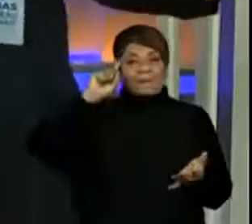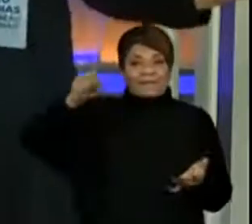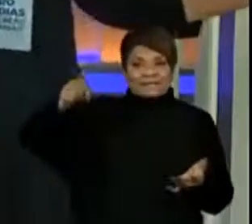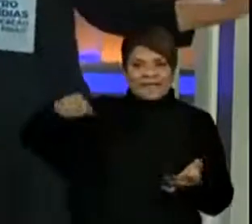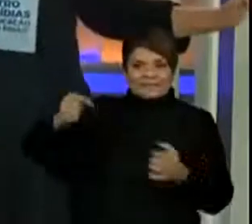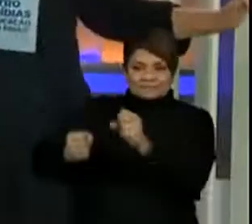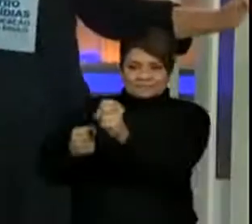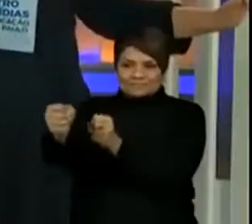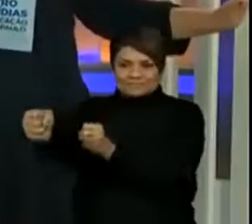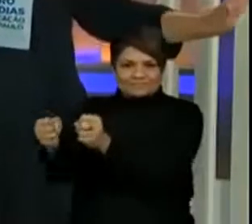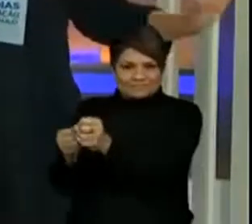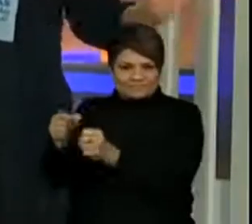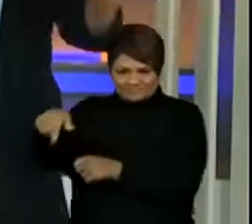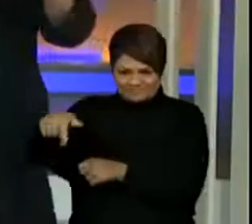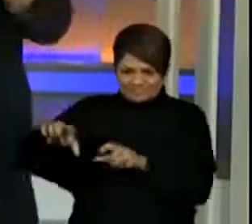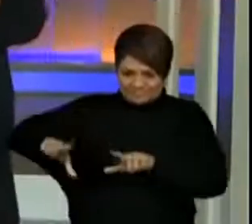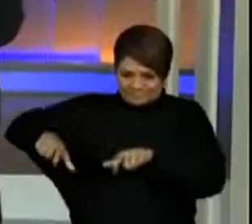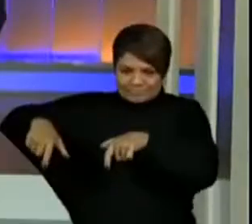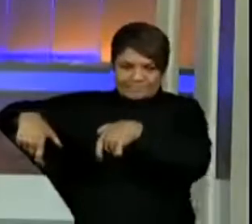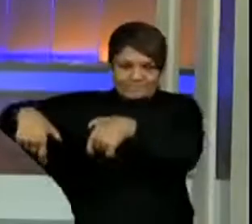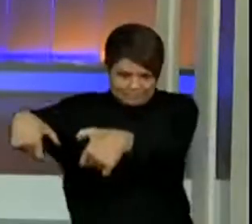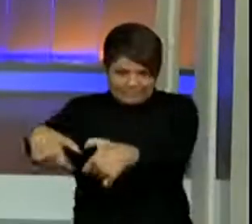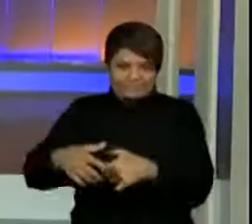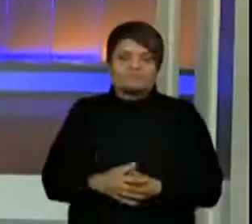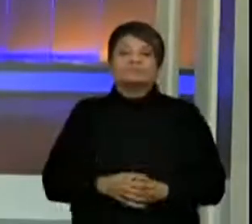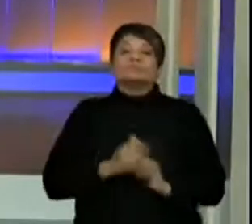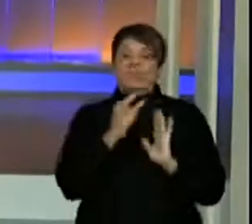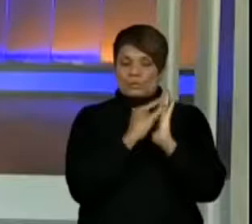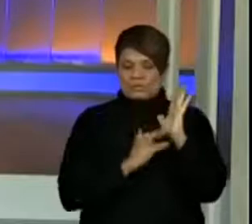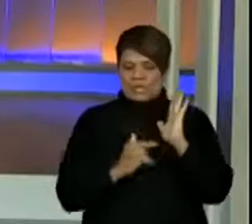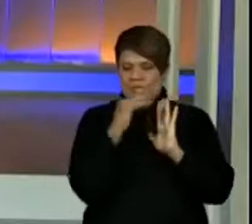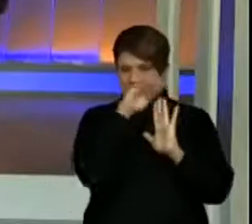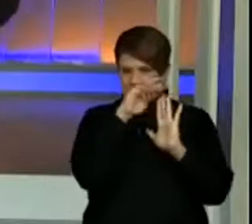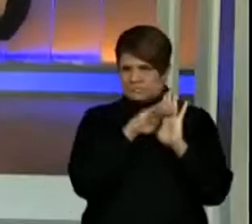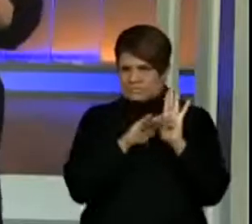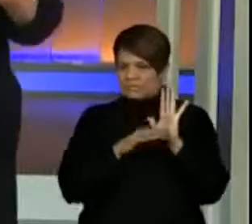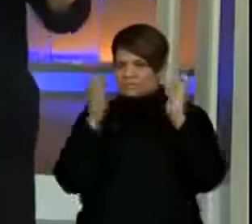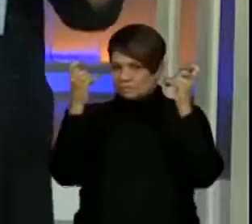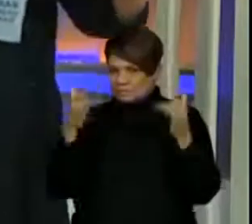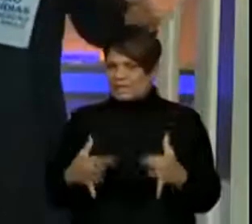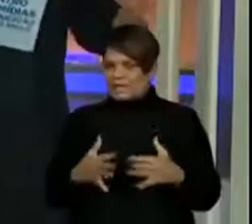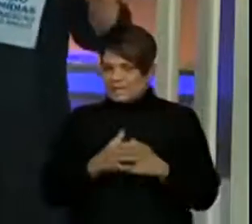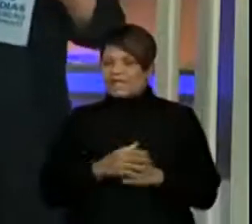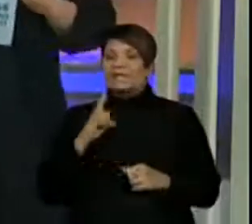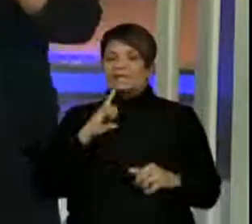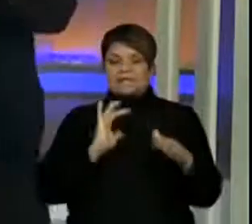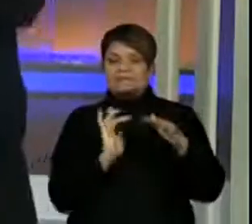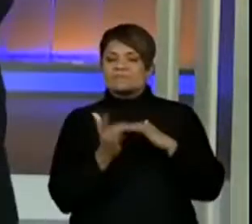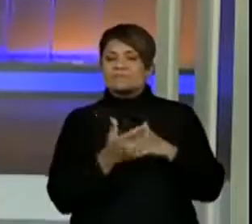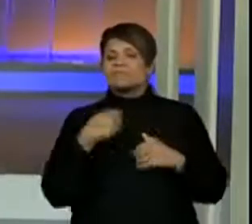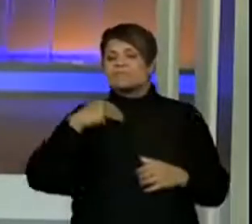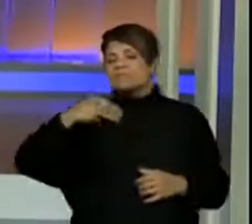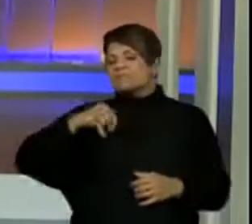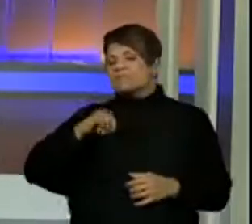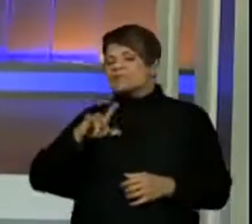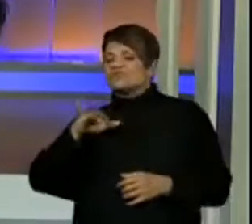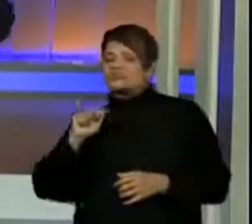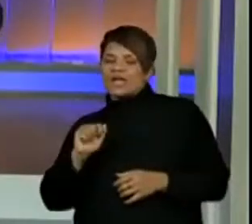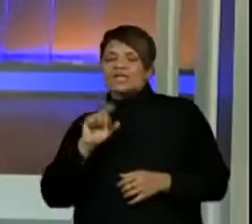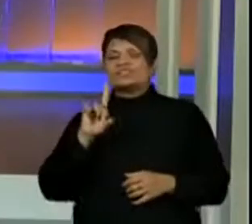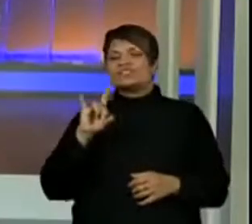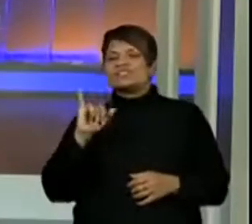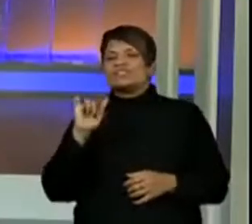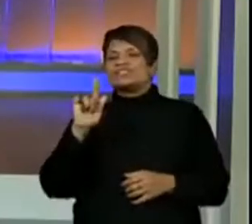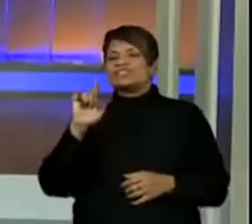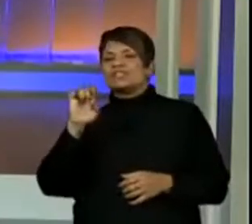trator para funcionar, no texto tinha as questões das mídias digitais, do digital. O que